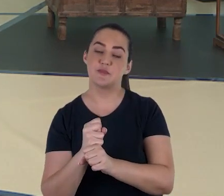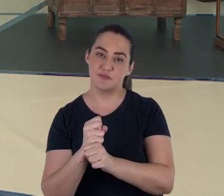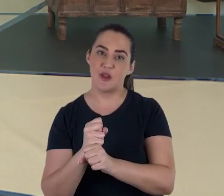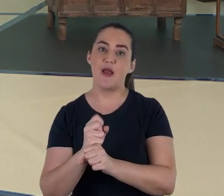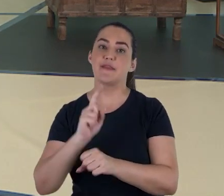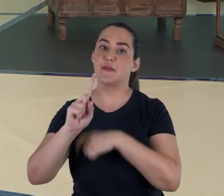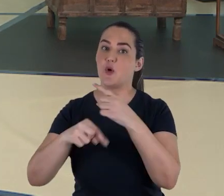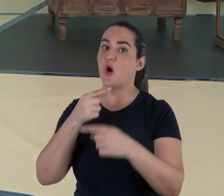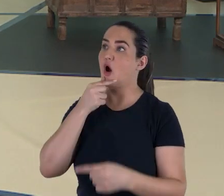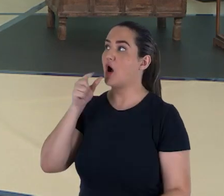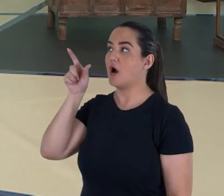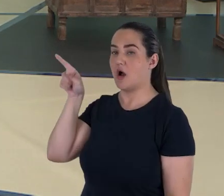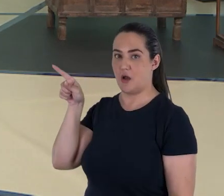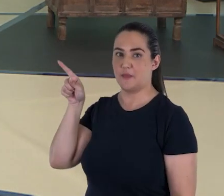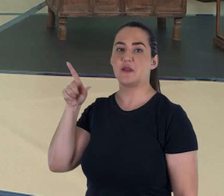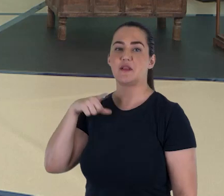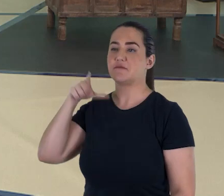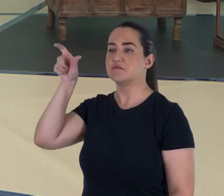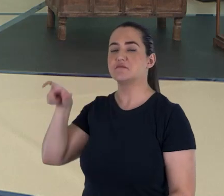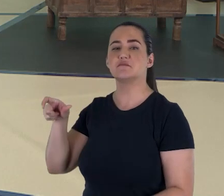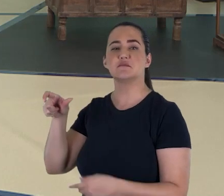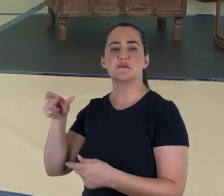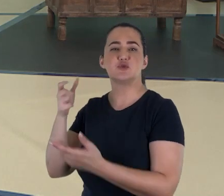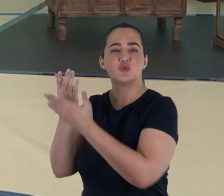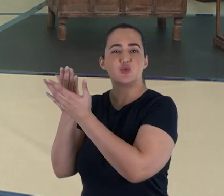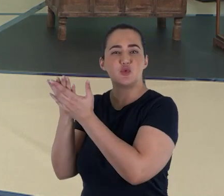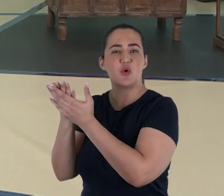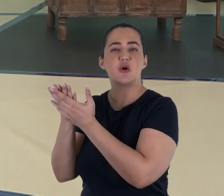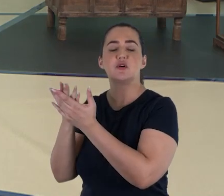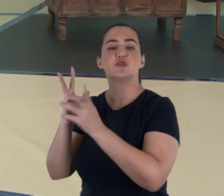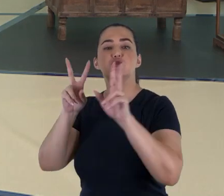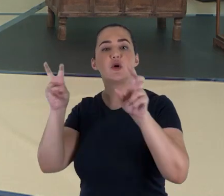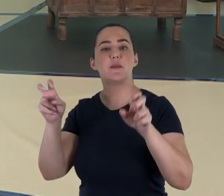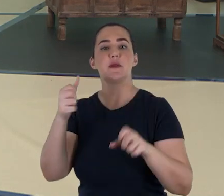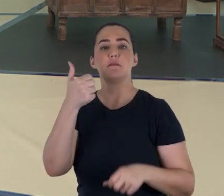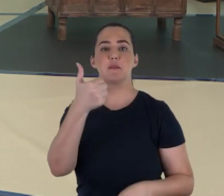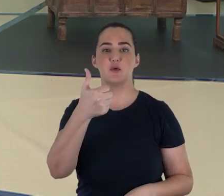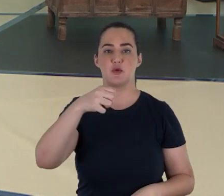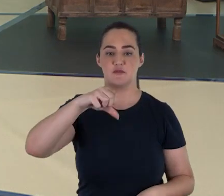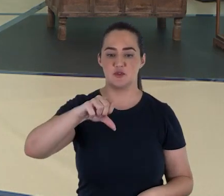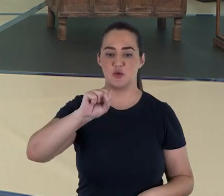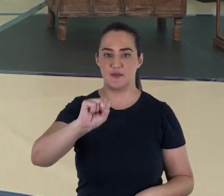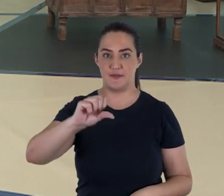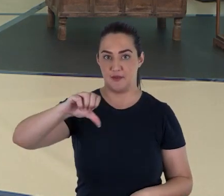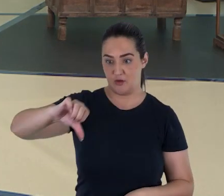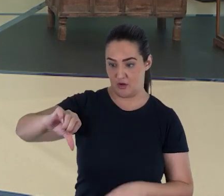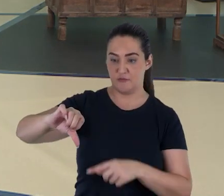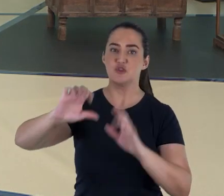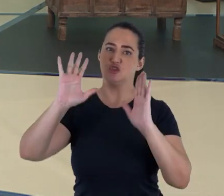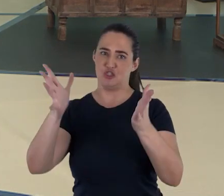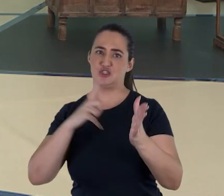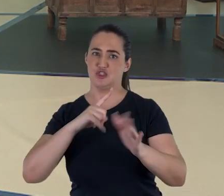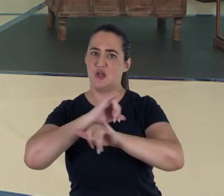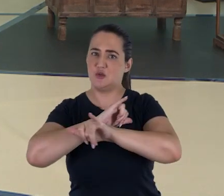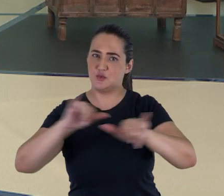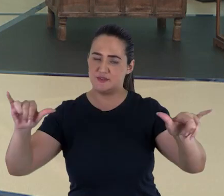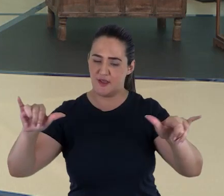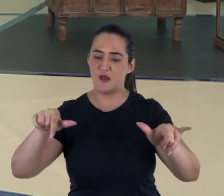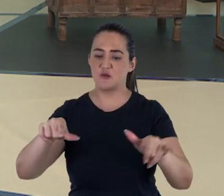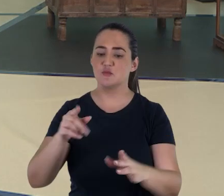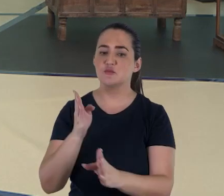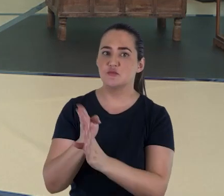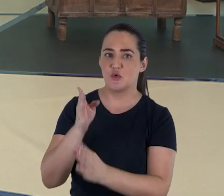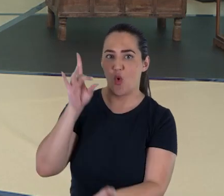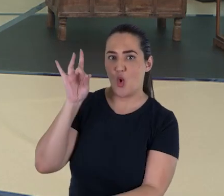Universidade de Harvard, fizesse a sua publicação em 1989. Na verdade, ele já havia anunciado o achado